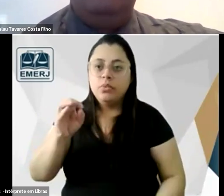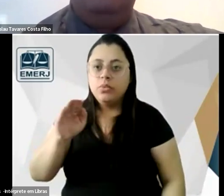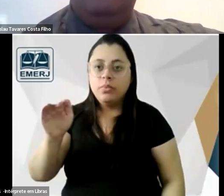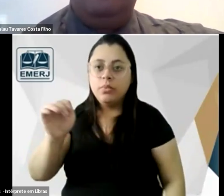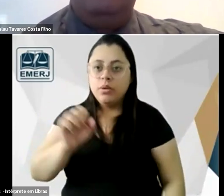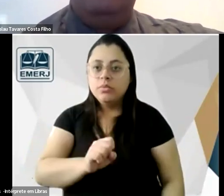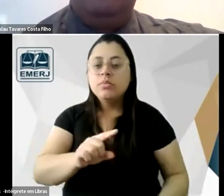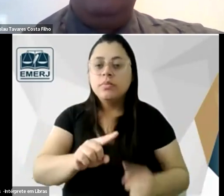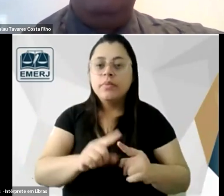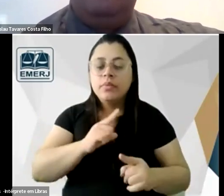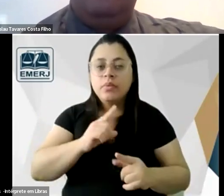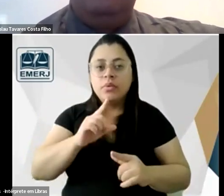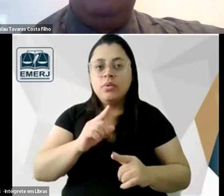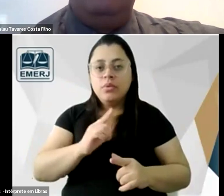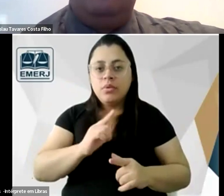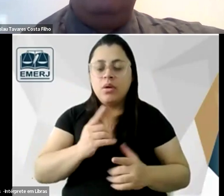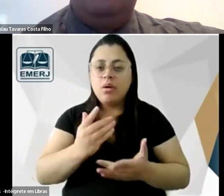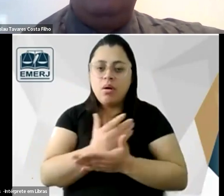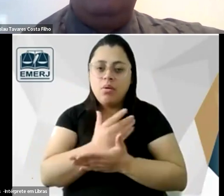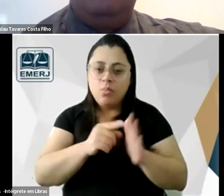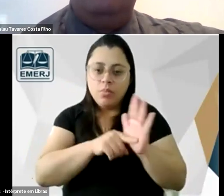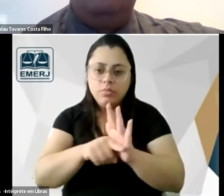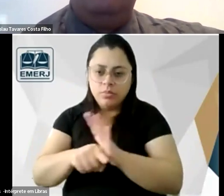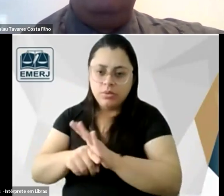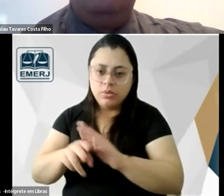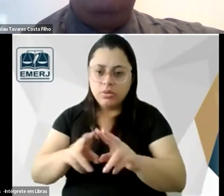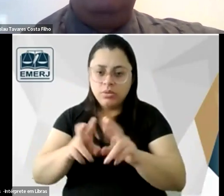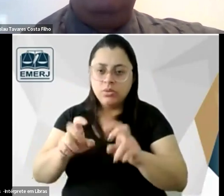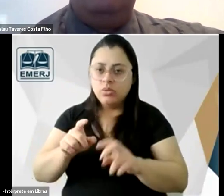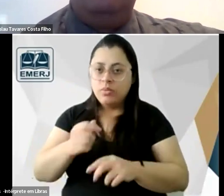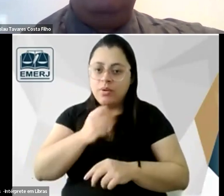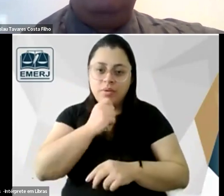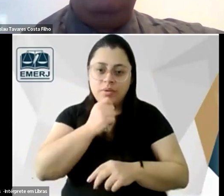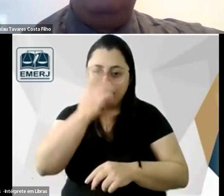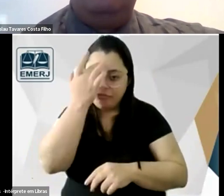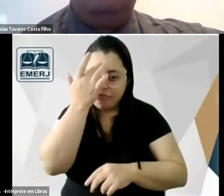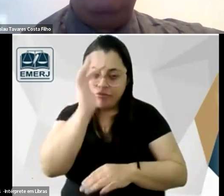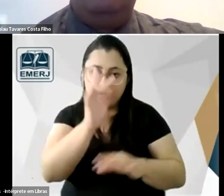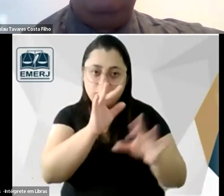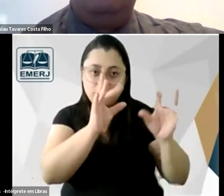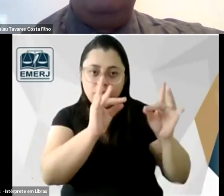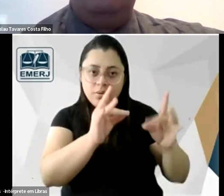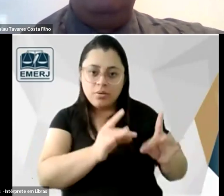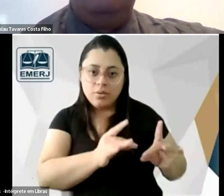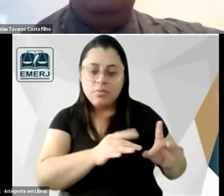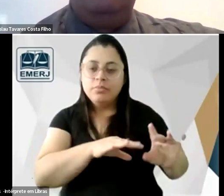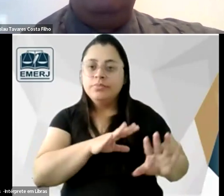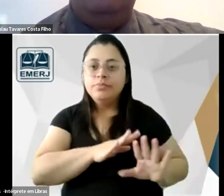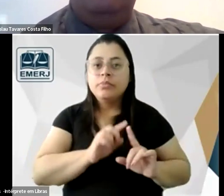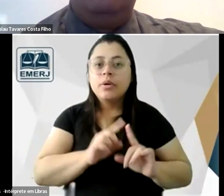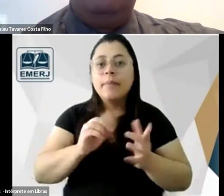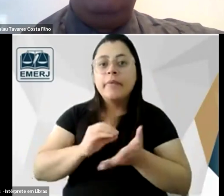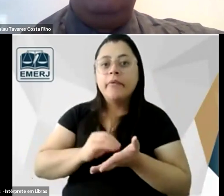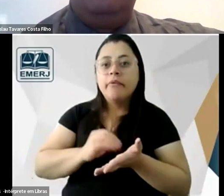acho que estão vindo teses aí ainda sobre nesse ponto mas enfim são coisas que eu também não olhei com uma lupa exclusiva e falta